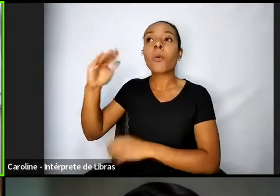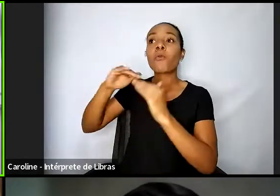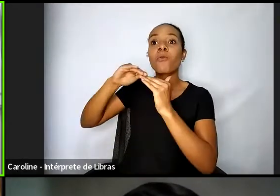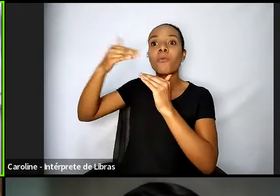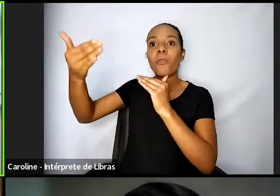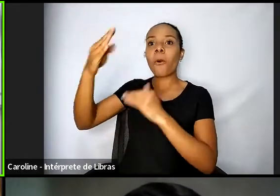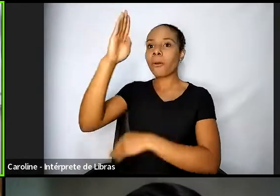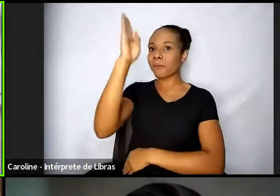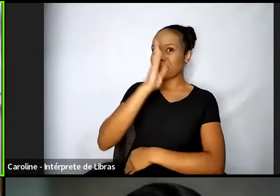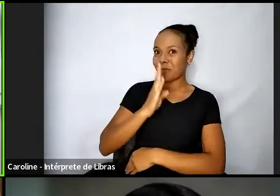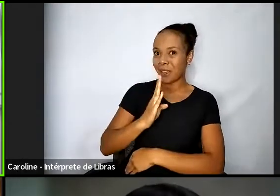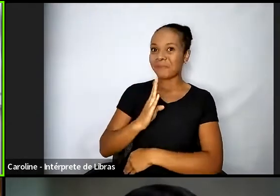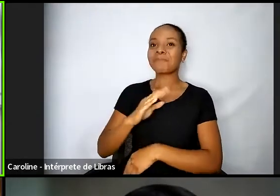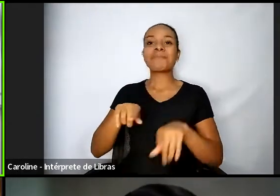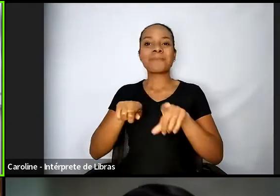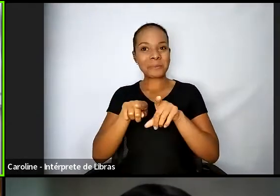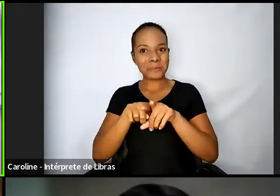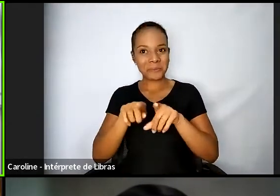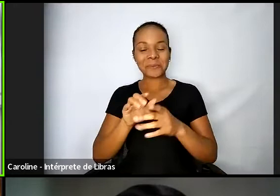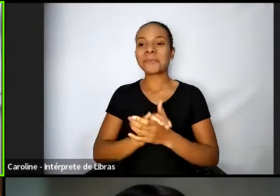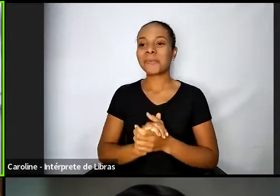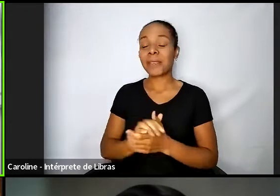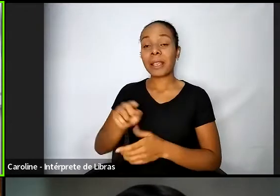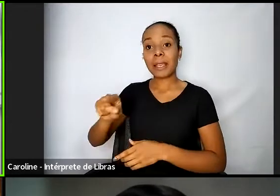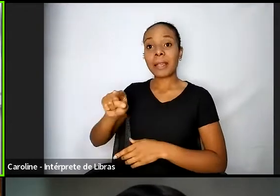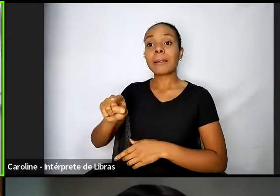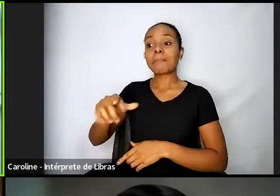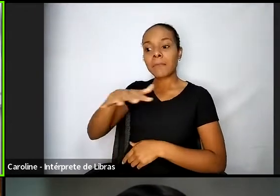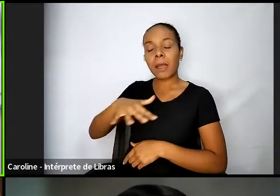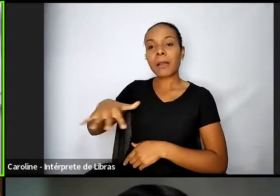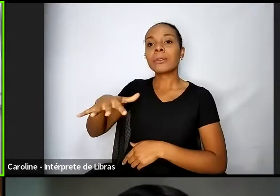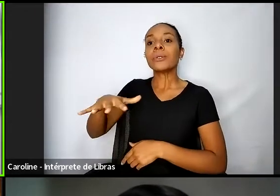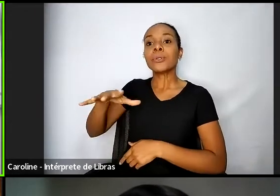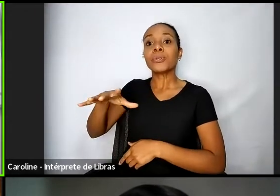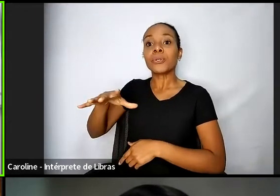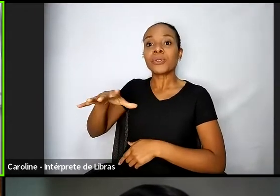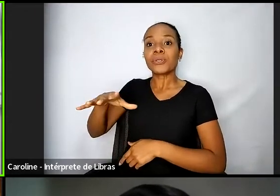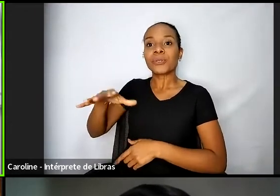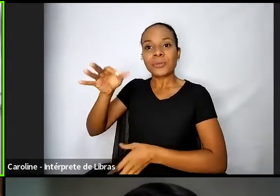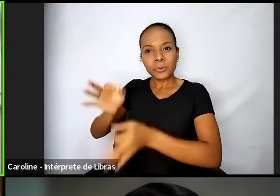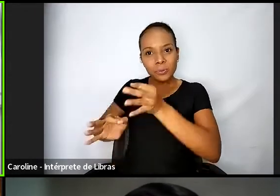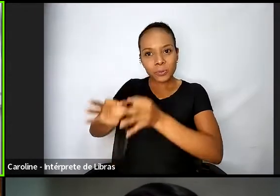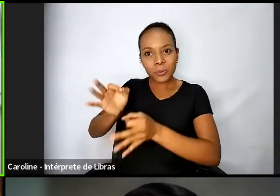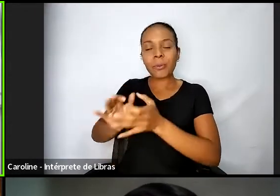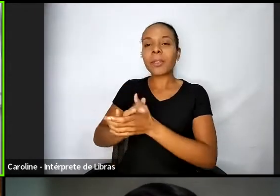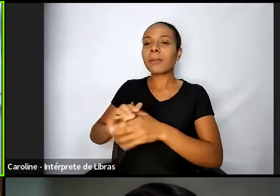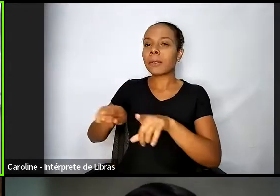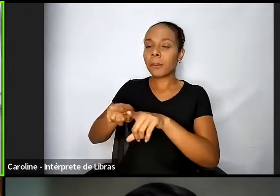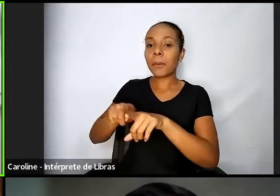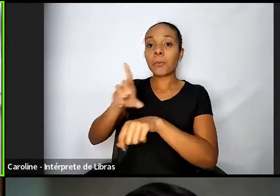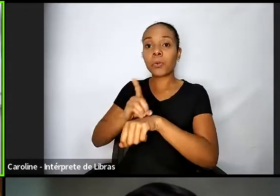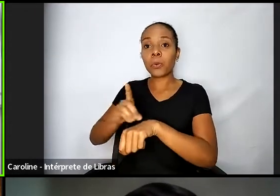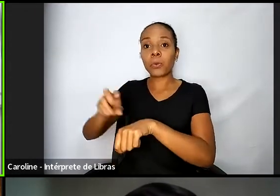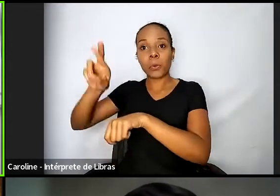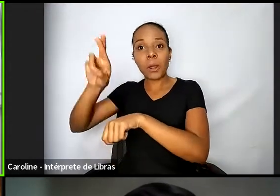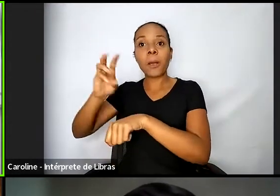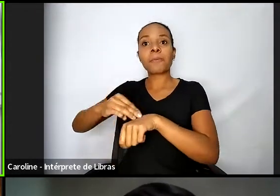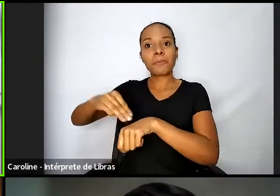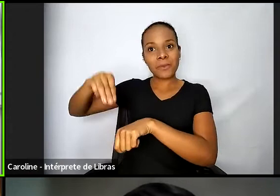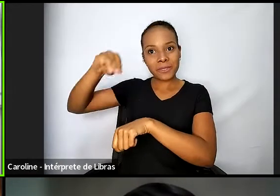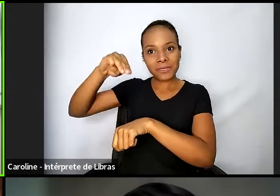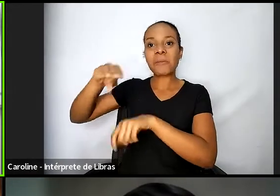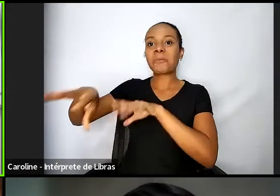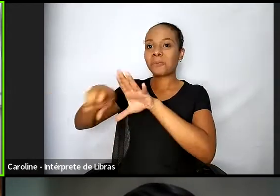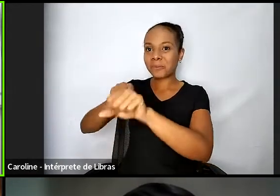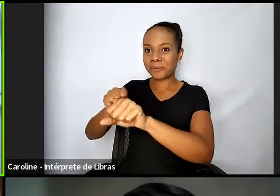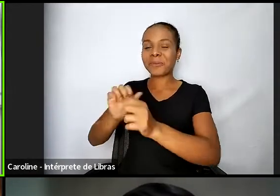permanente da pós-graduação em Direito da UFMG, em doutorado e mestrado, é colaborador do programa